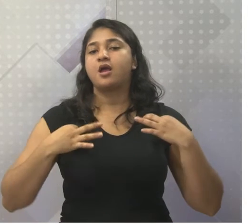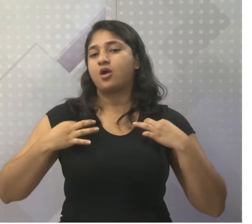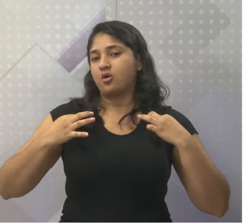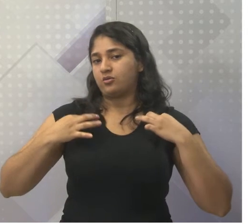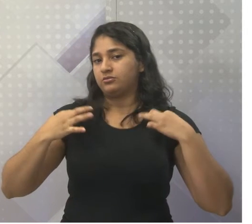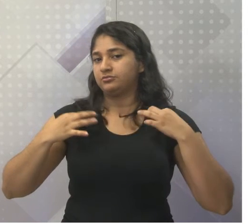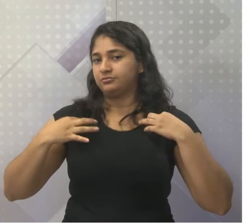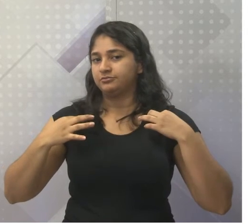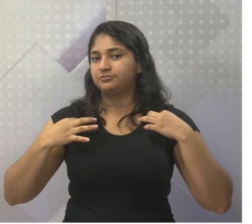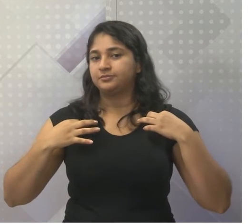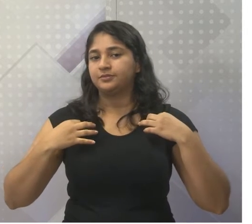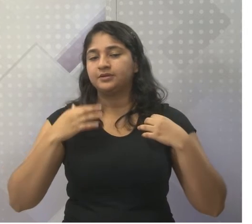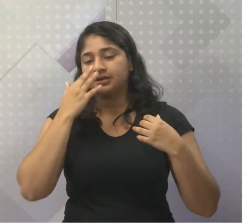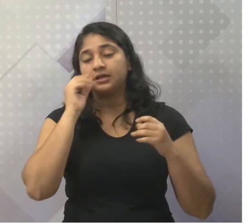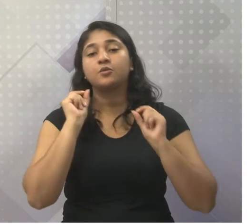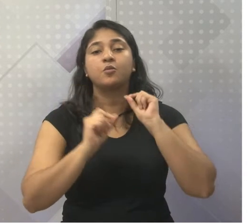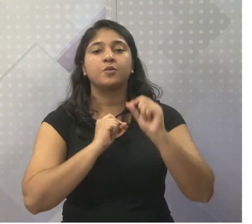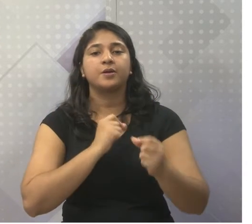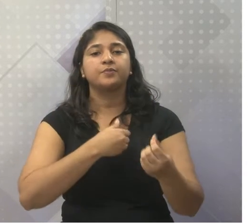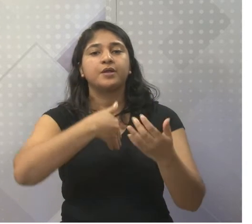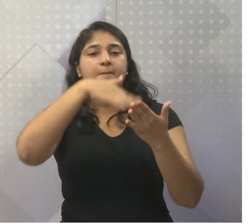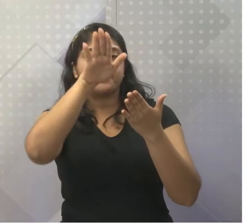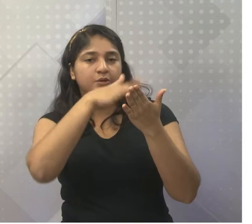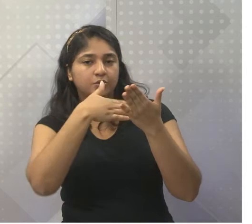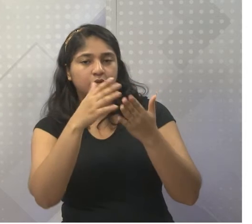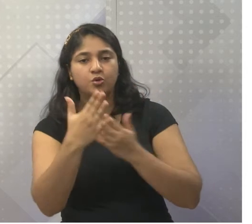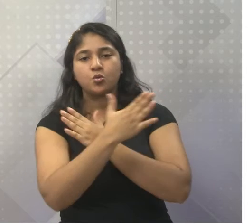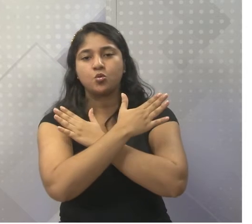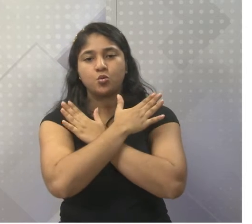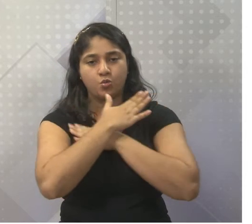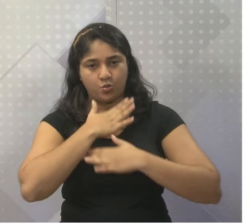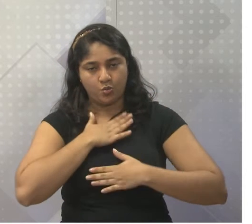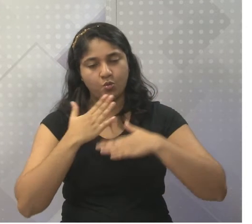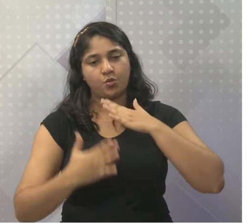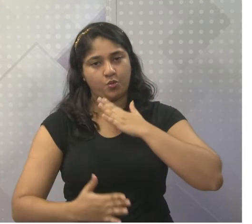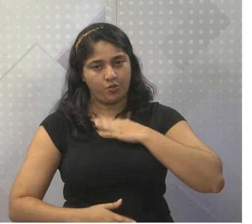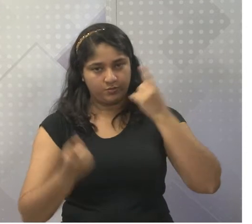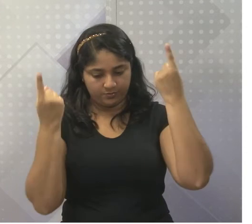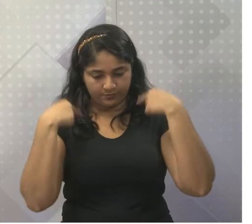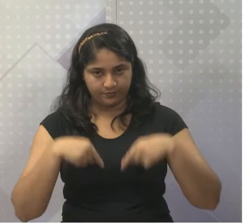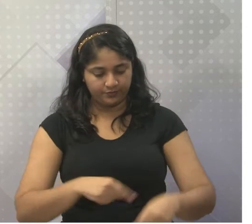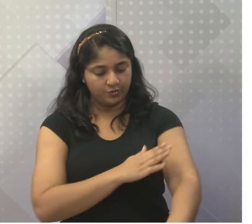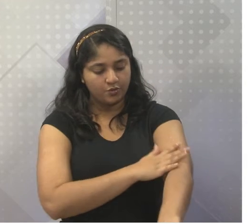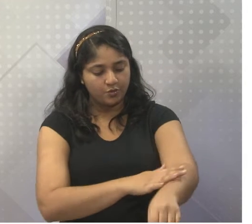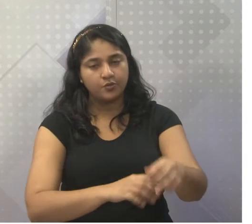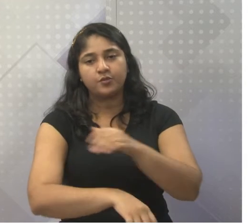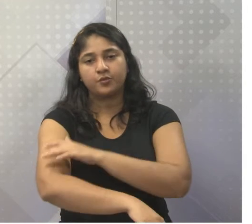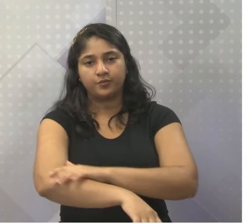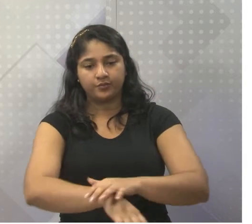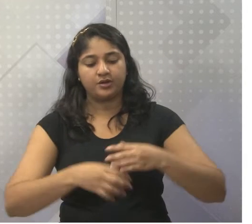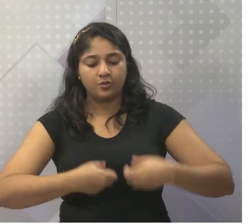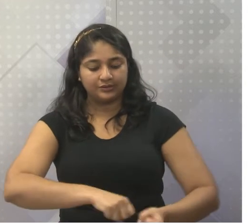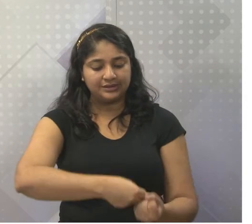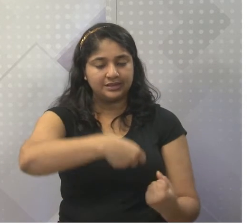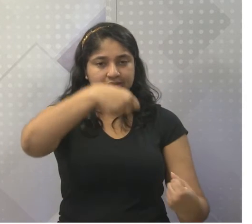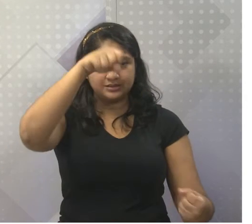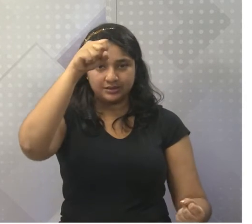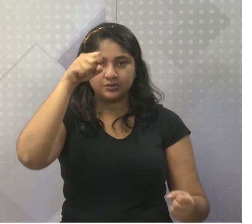trajes, nós temos as pinturas corporais, que é uma característica da cultura africana, tecidos e enfeites.